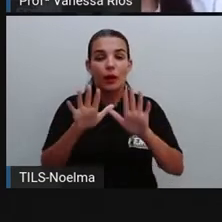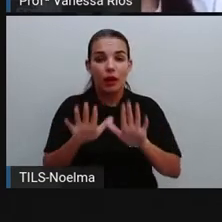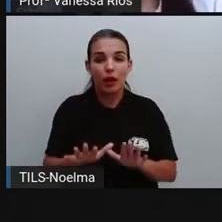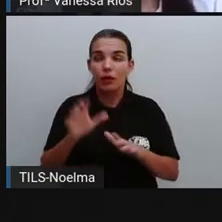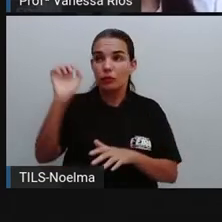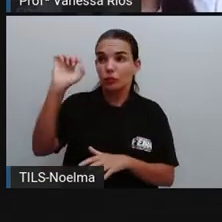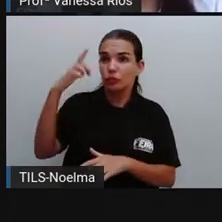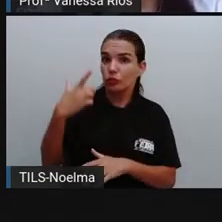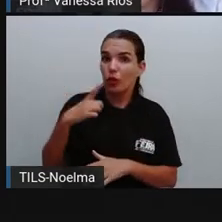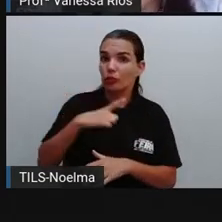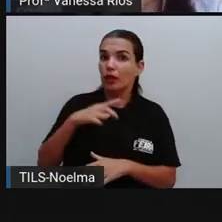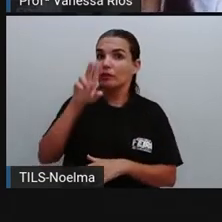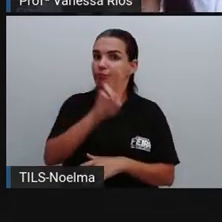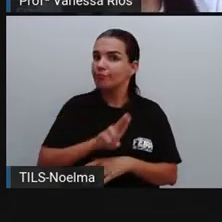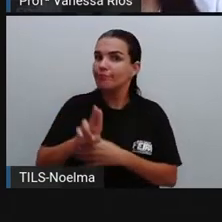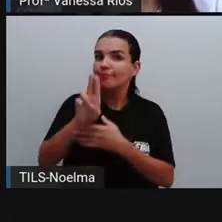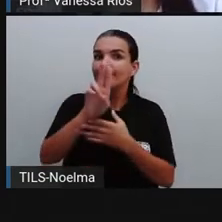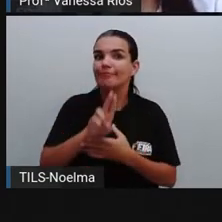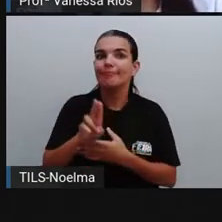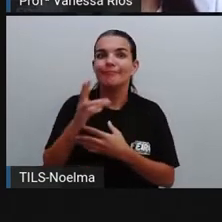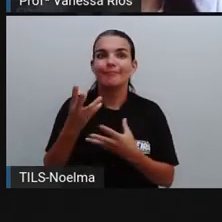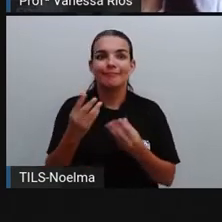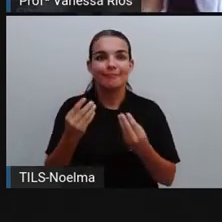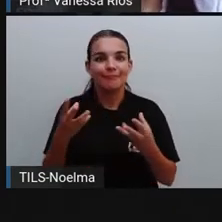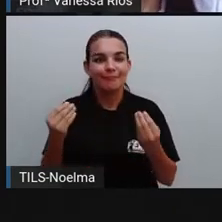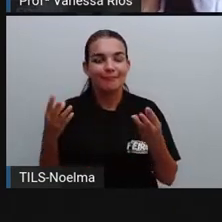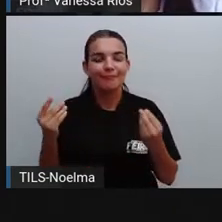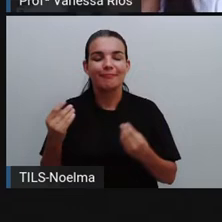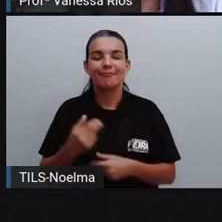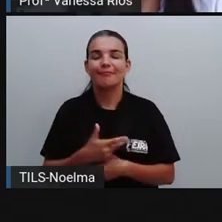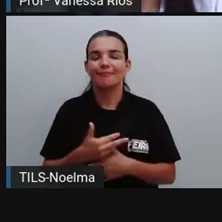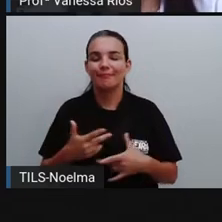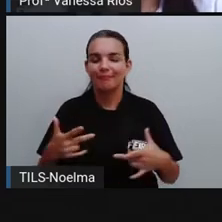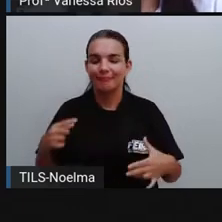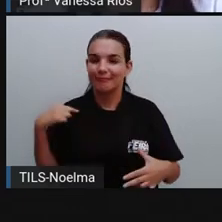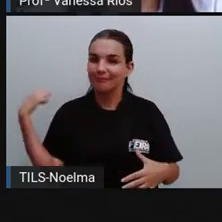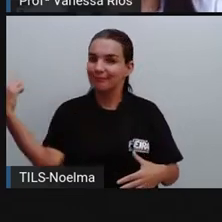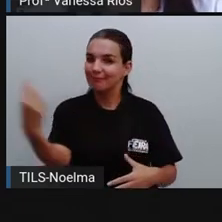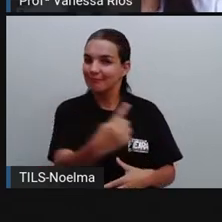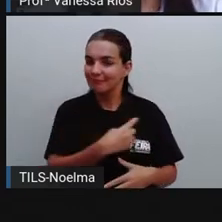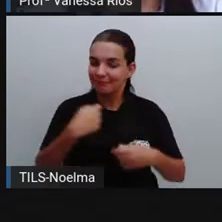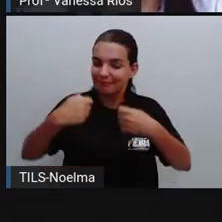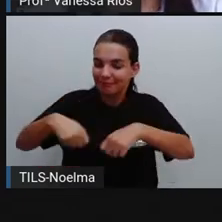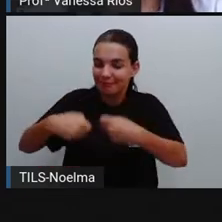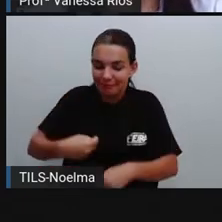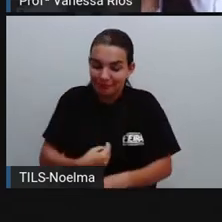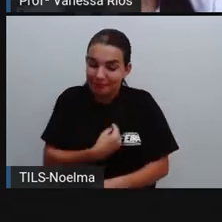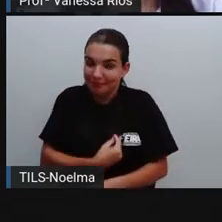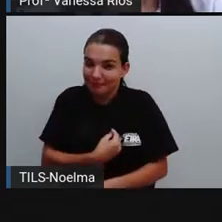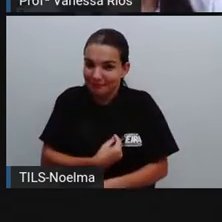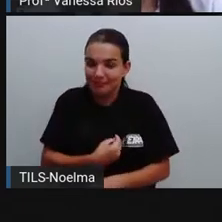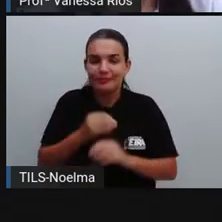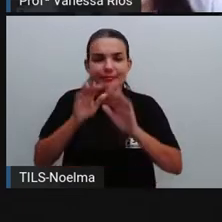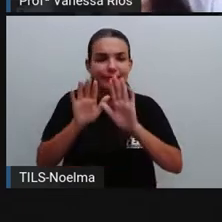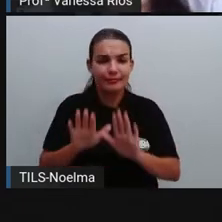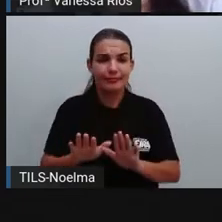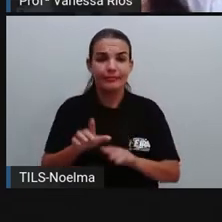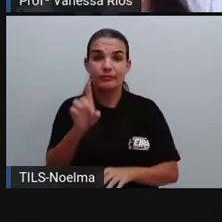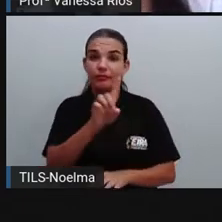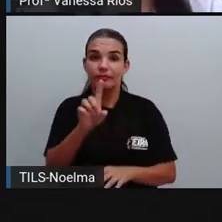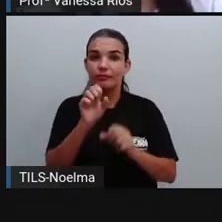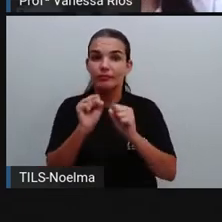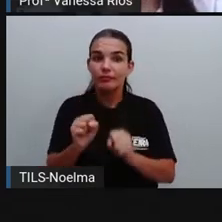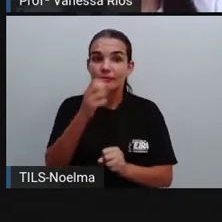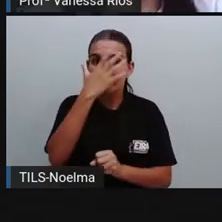aí muita utilidade para muita coisa que a gente precisa para a nossa sobrevivência. Mas a gente não pode